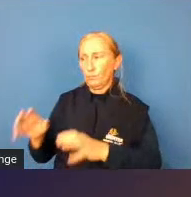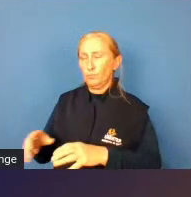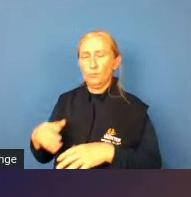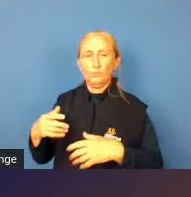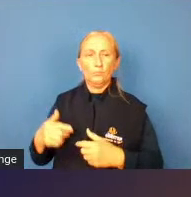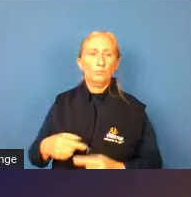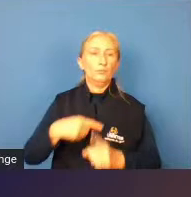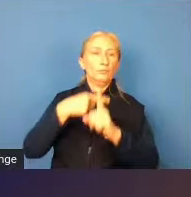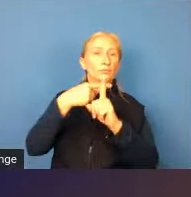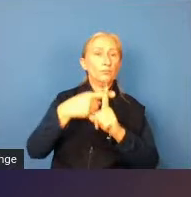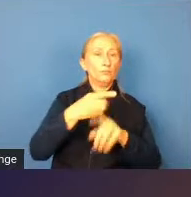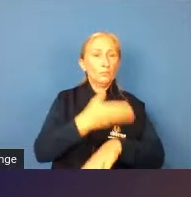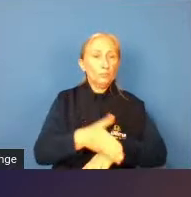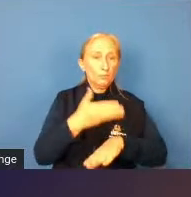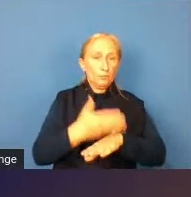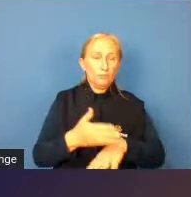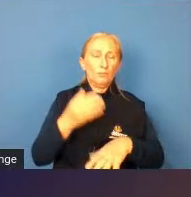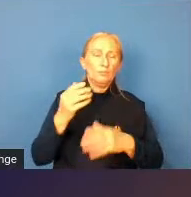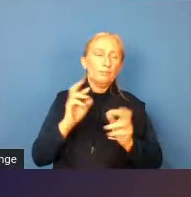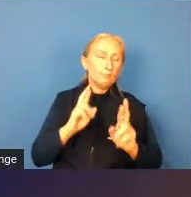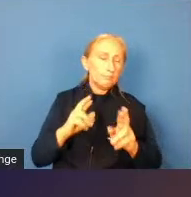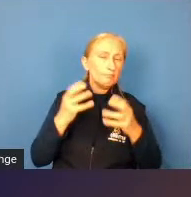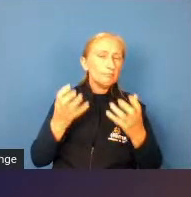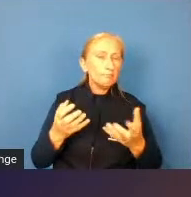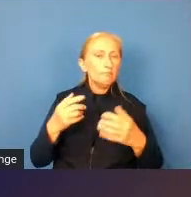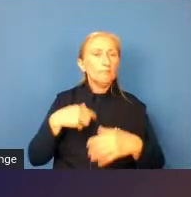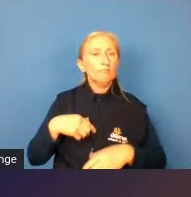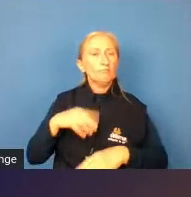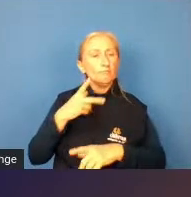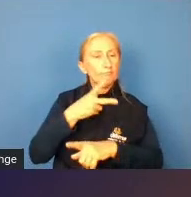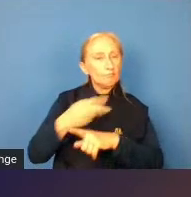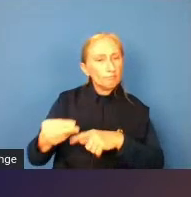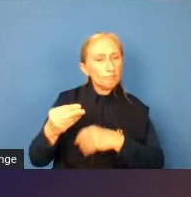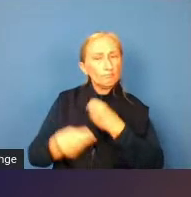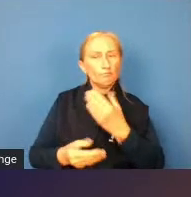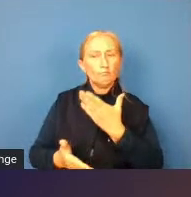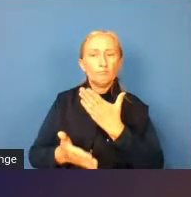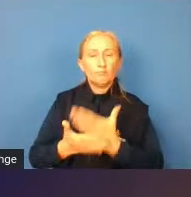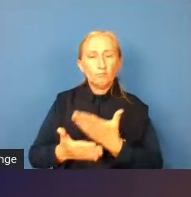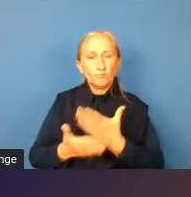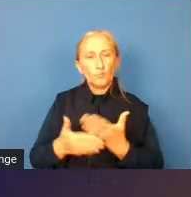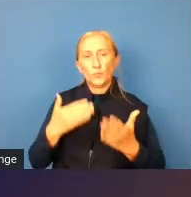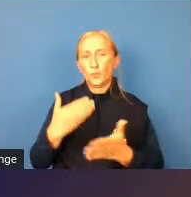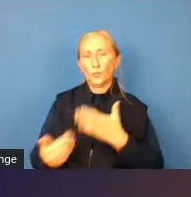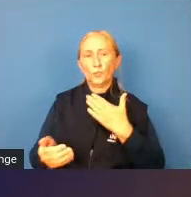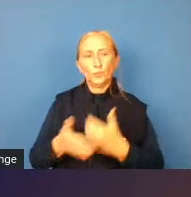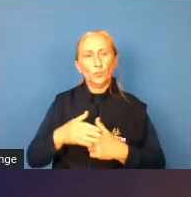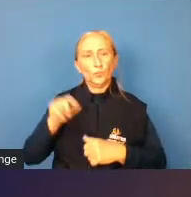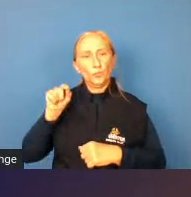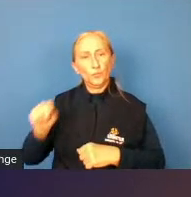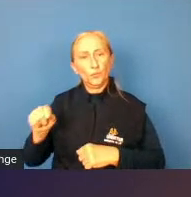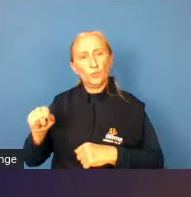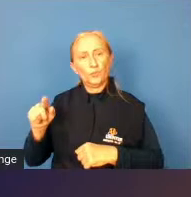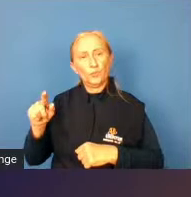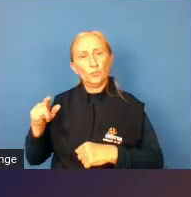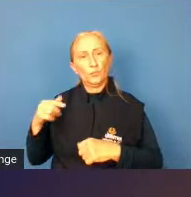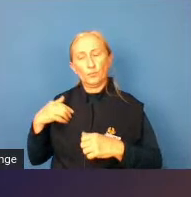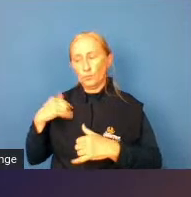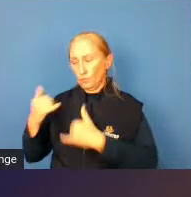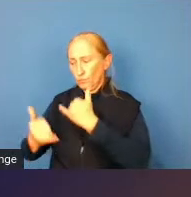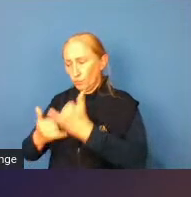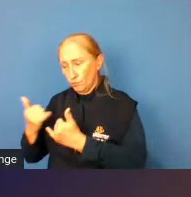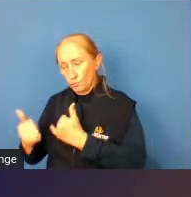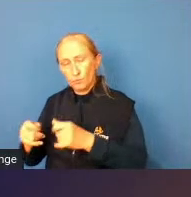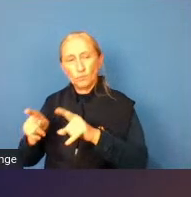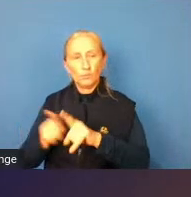positivo dos exercícios já eram esperadas e elas foram muito superadas nesse estudo tanto tipo parte do exercício físico quanto recreativo